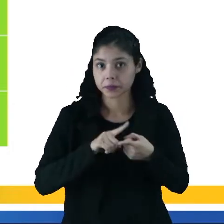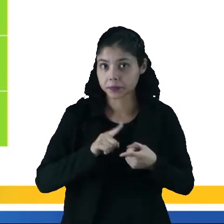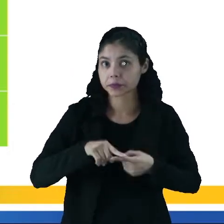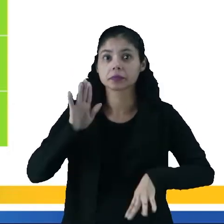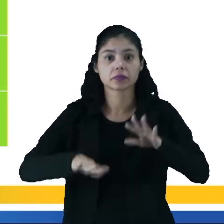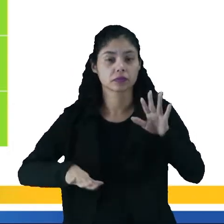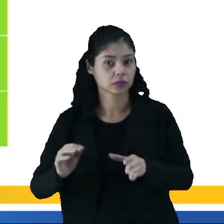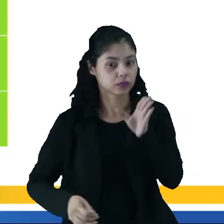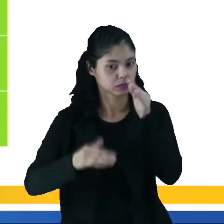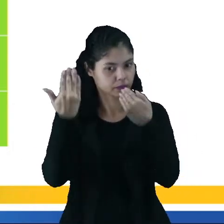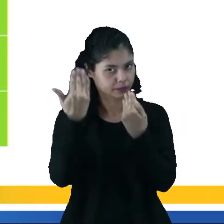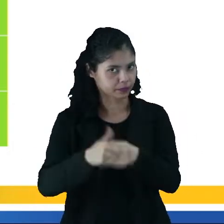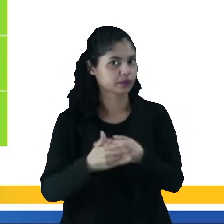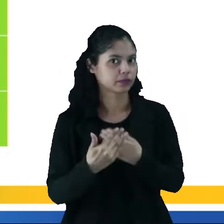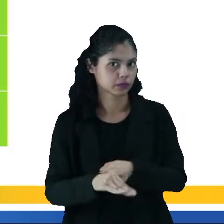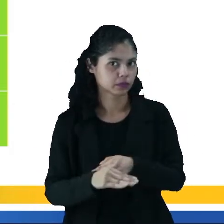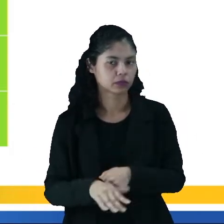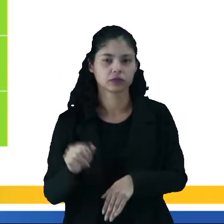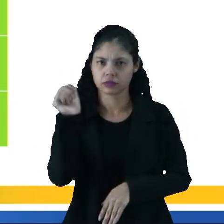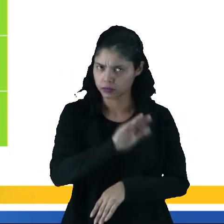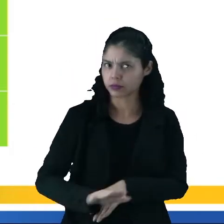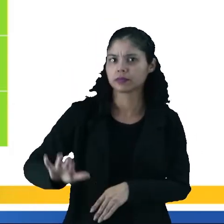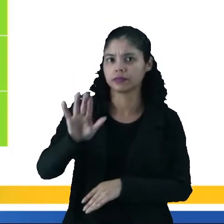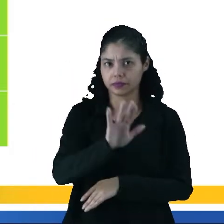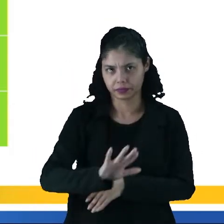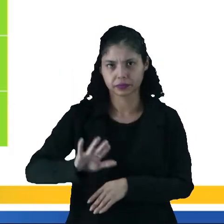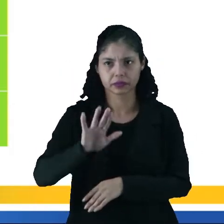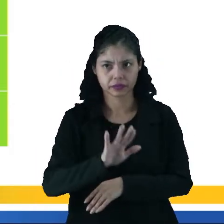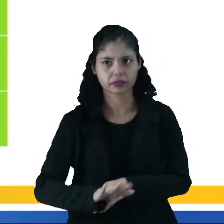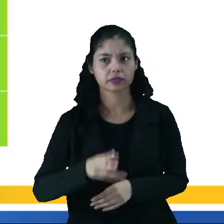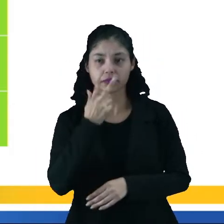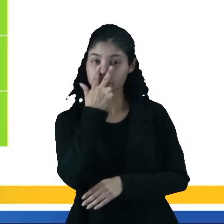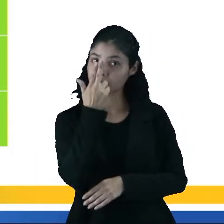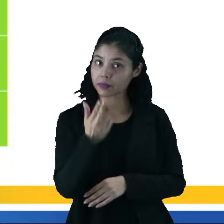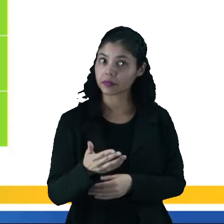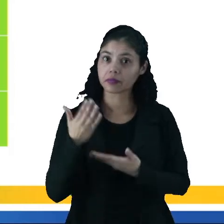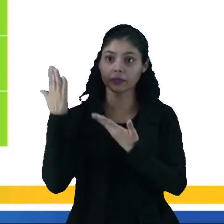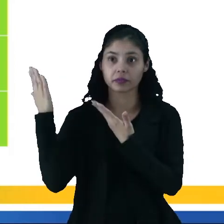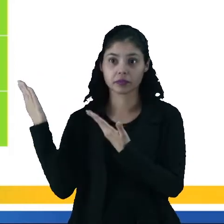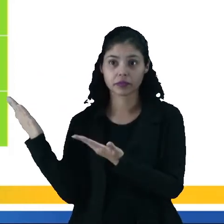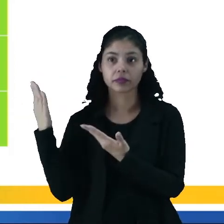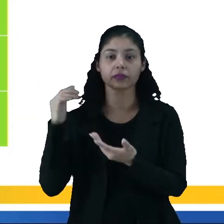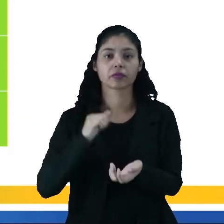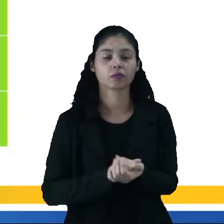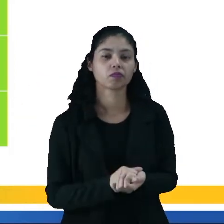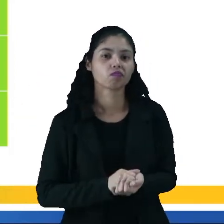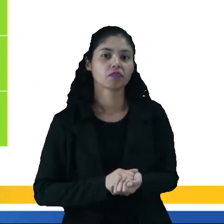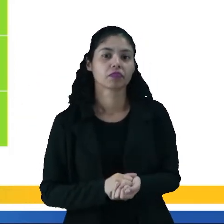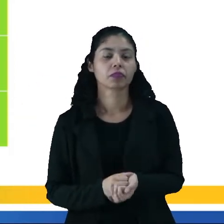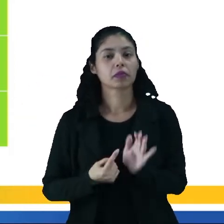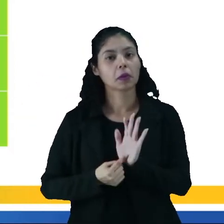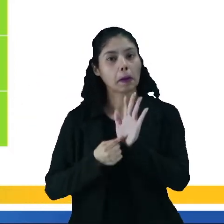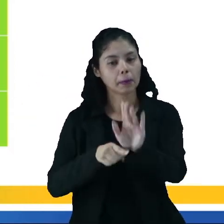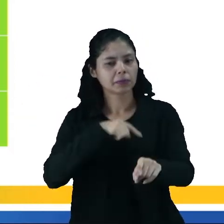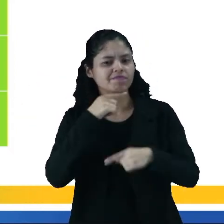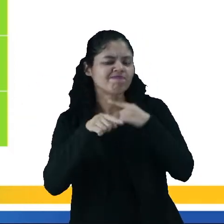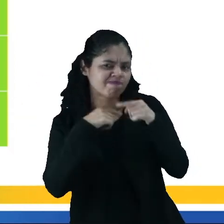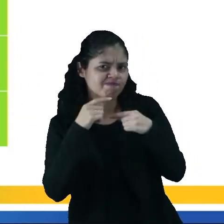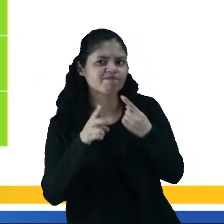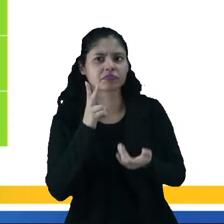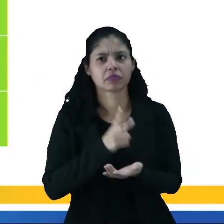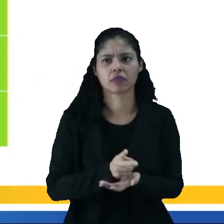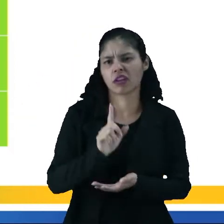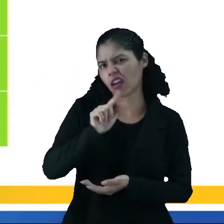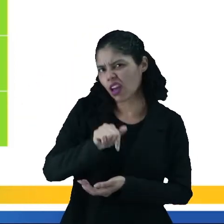nisso, porque numa prova, geralmente aparecem esses itens que te colocam em dúvida,